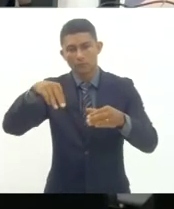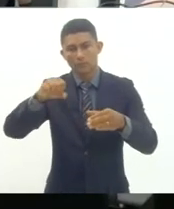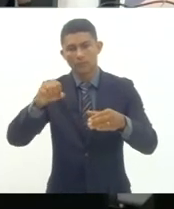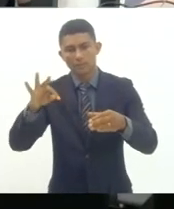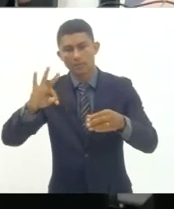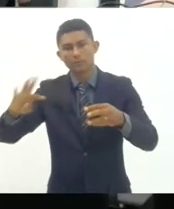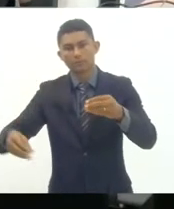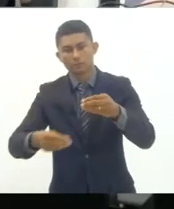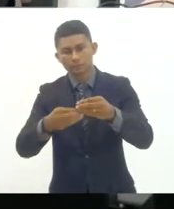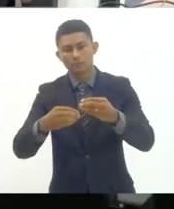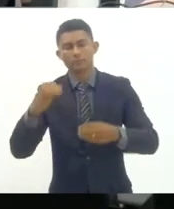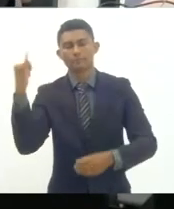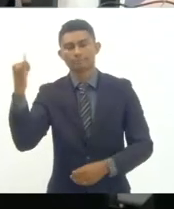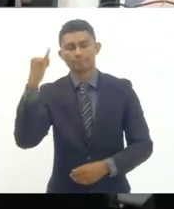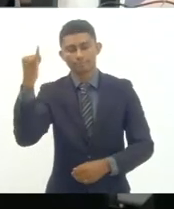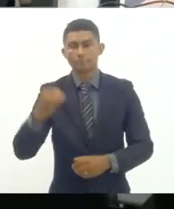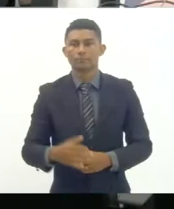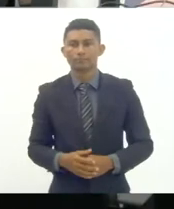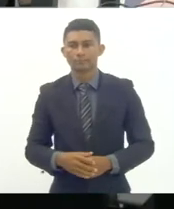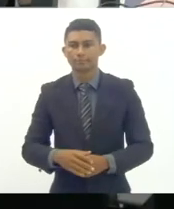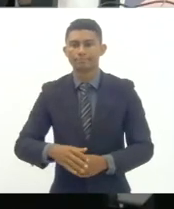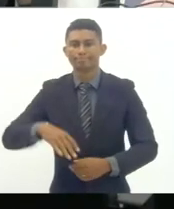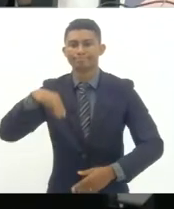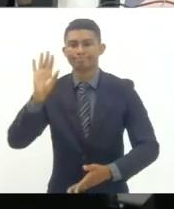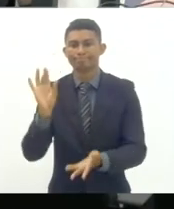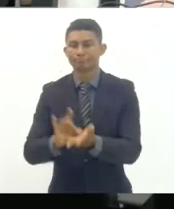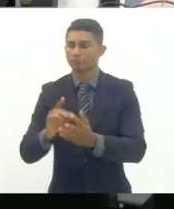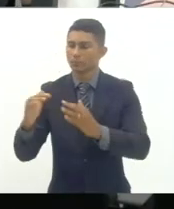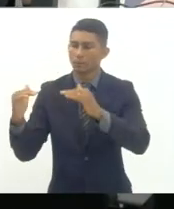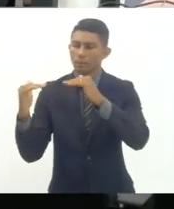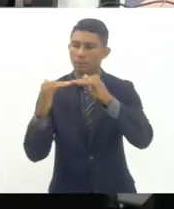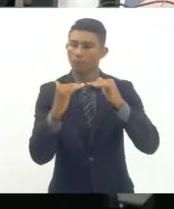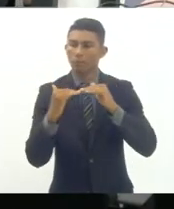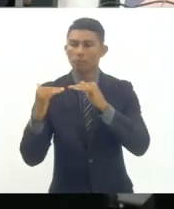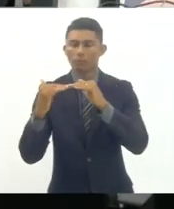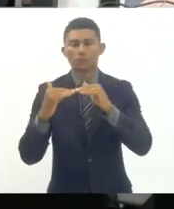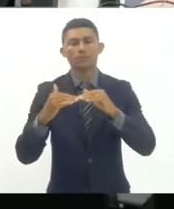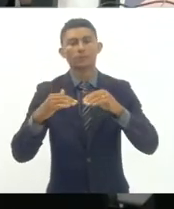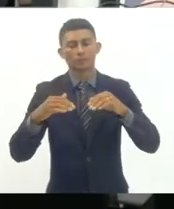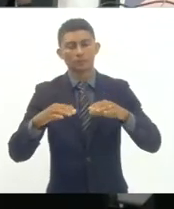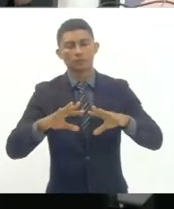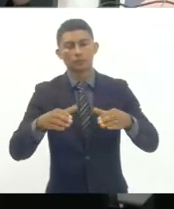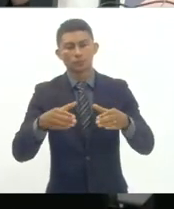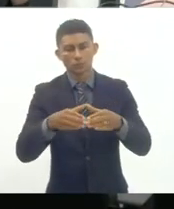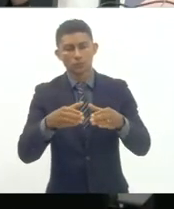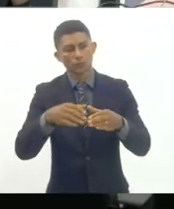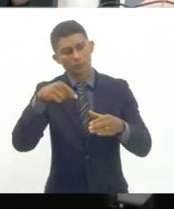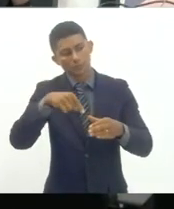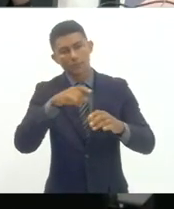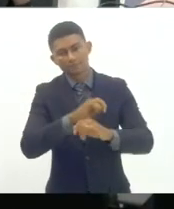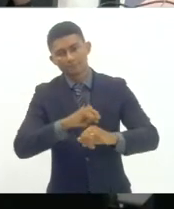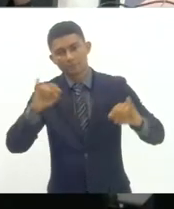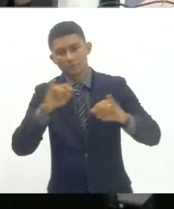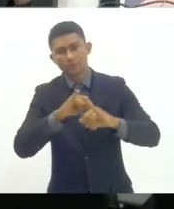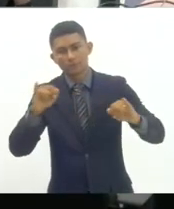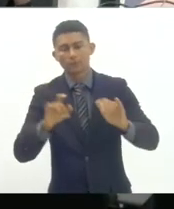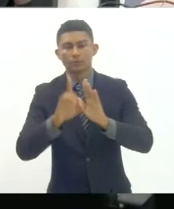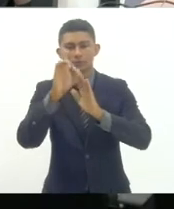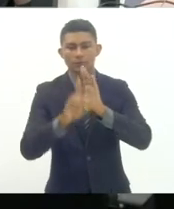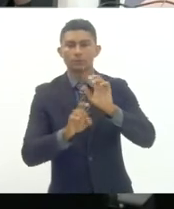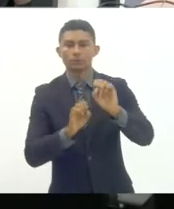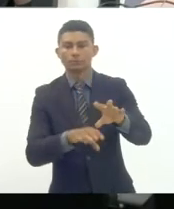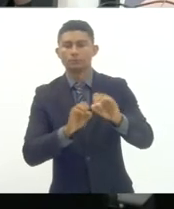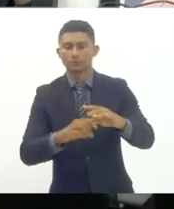e completamente convergente com essa mobilização que a campanha nacional pelo direito à educação tem